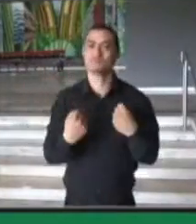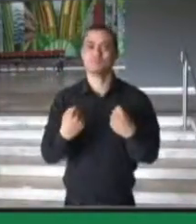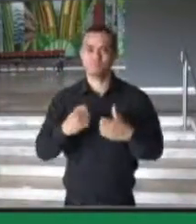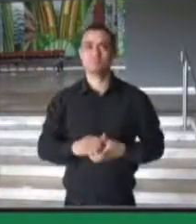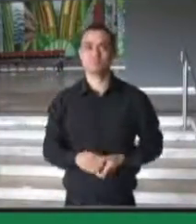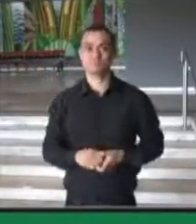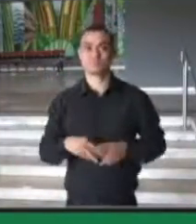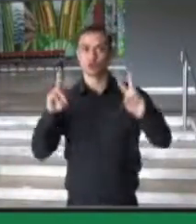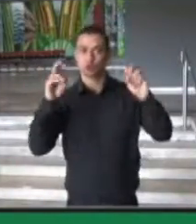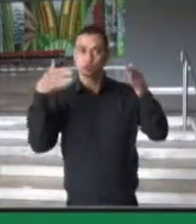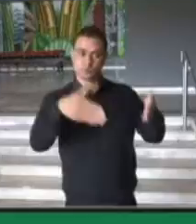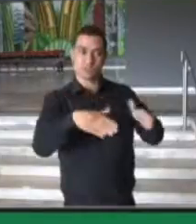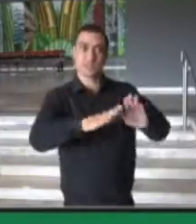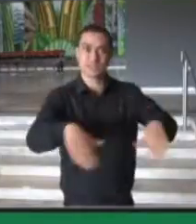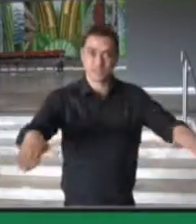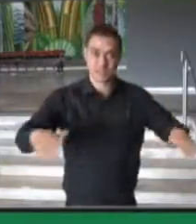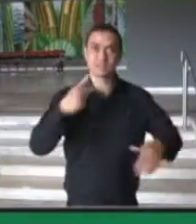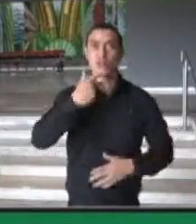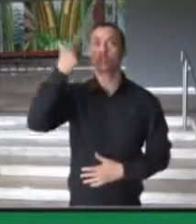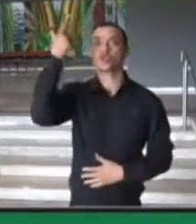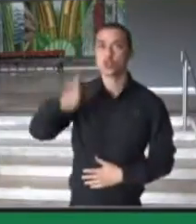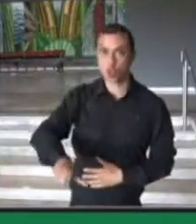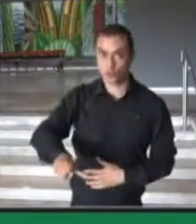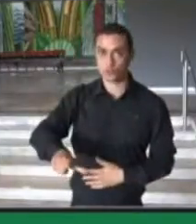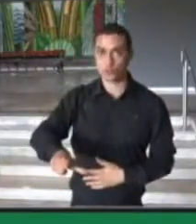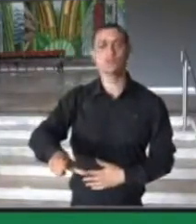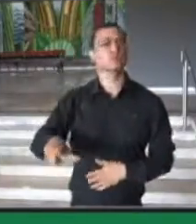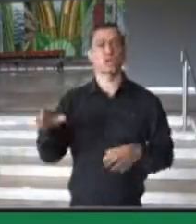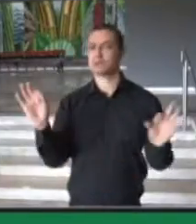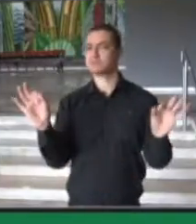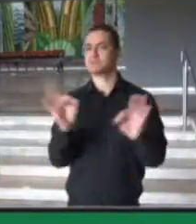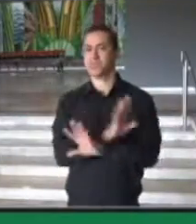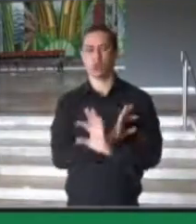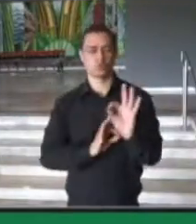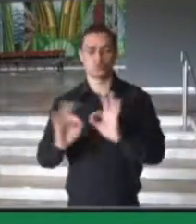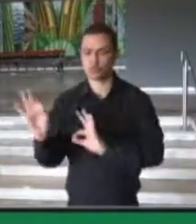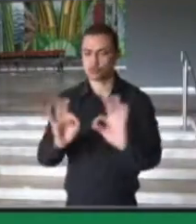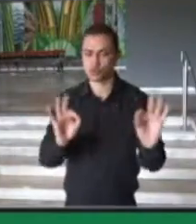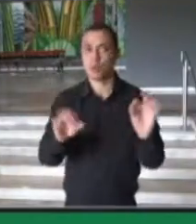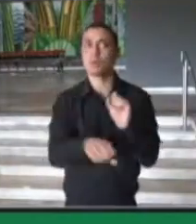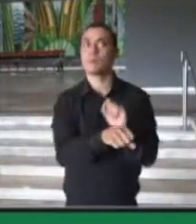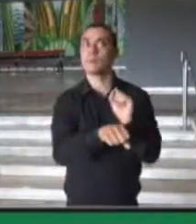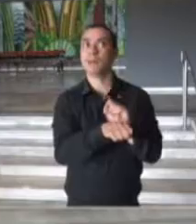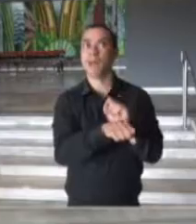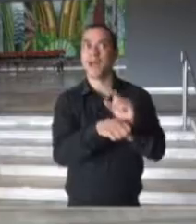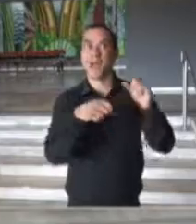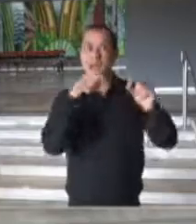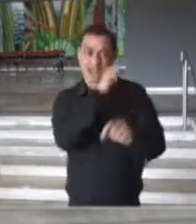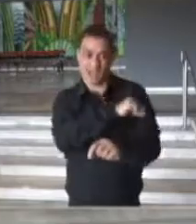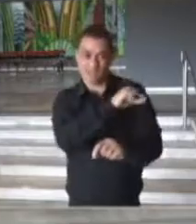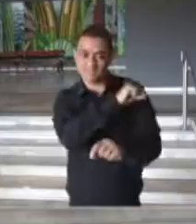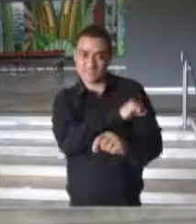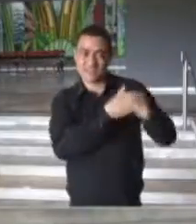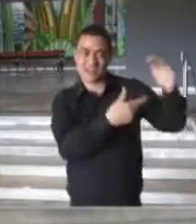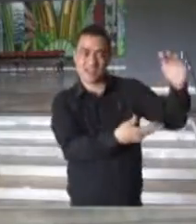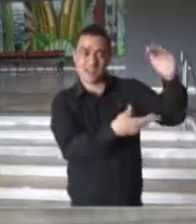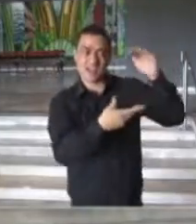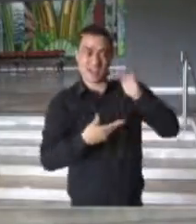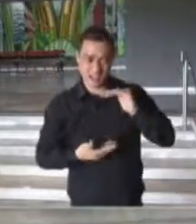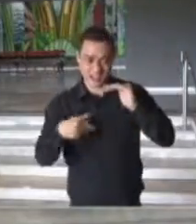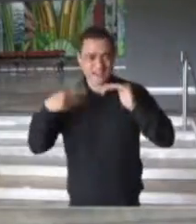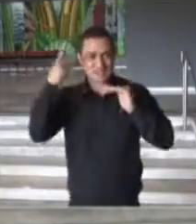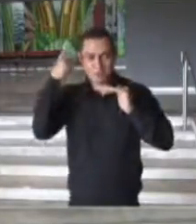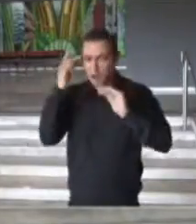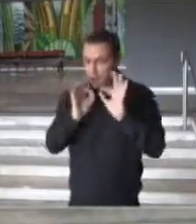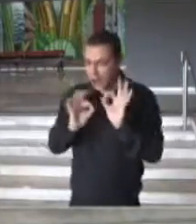relação às crianças, volto a repetir, está tudo correto, governador, enxergando a vacina, o Estado de São Paulo imediatamente